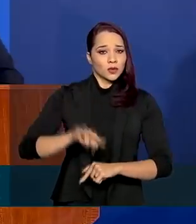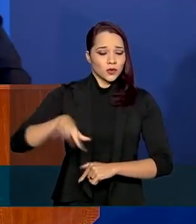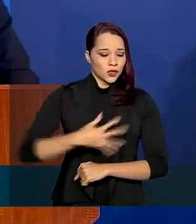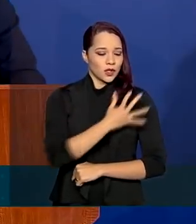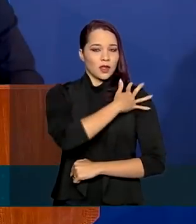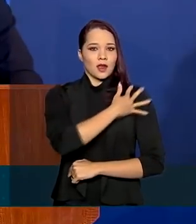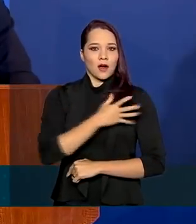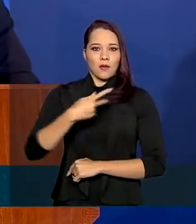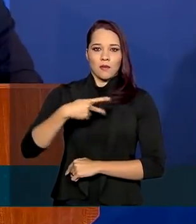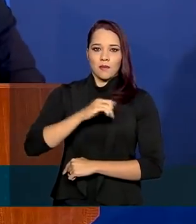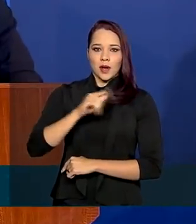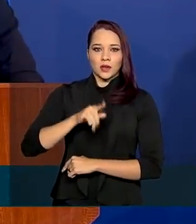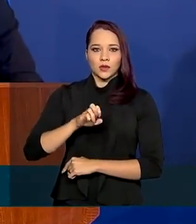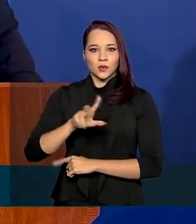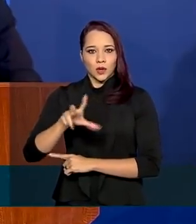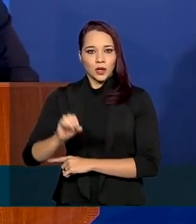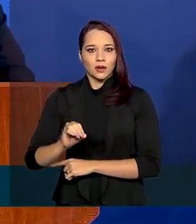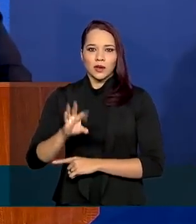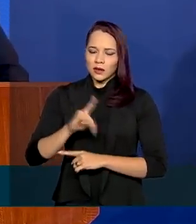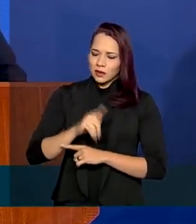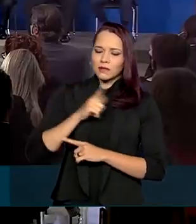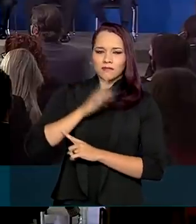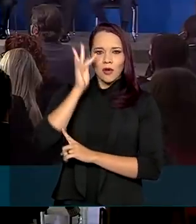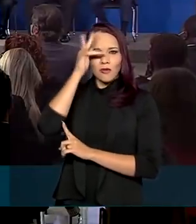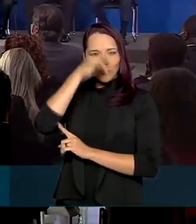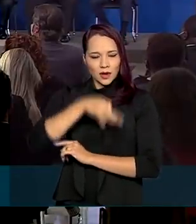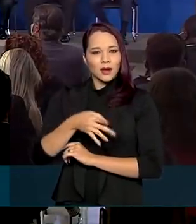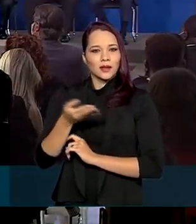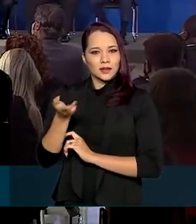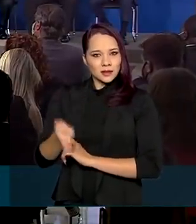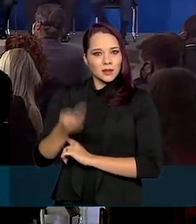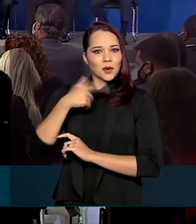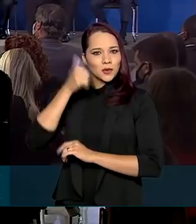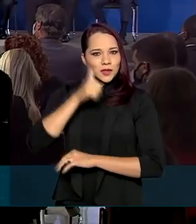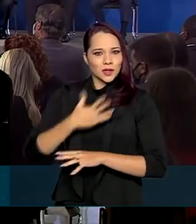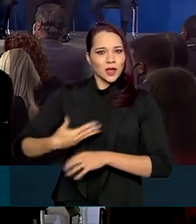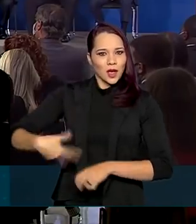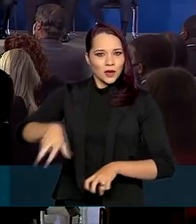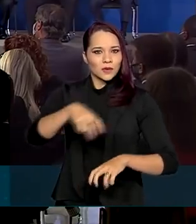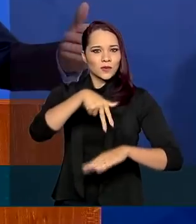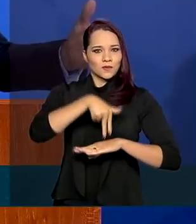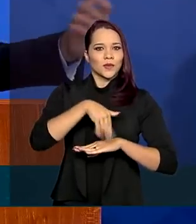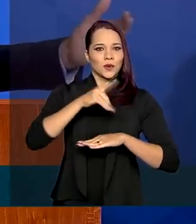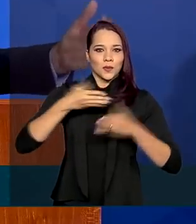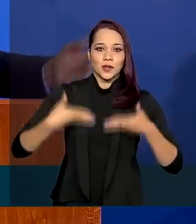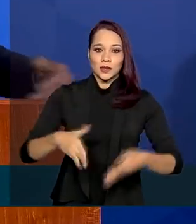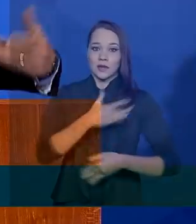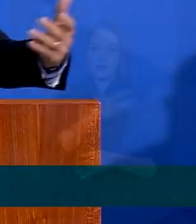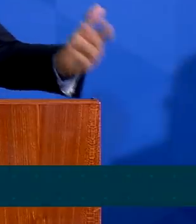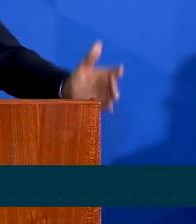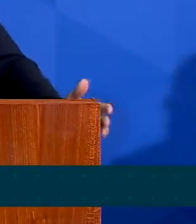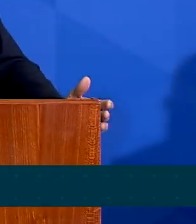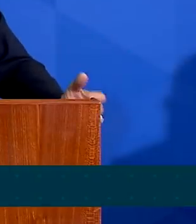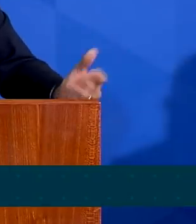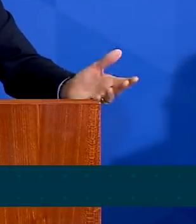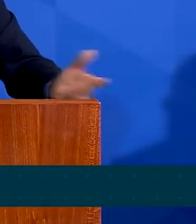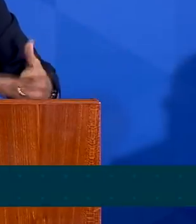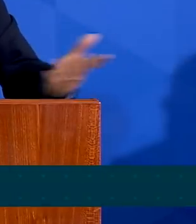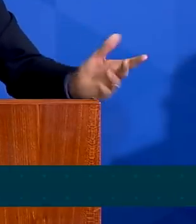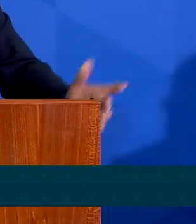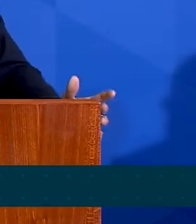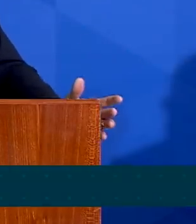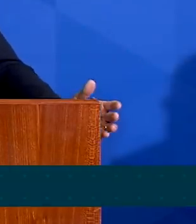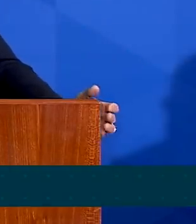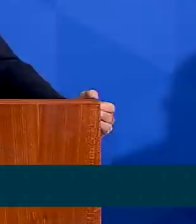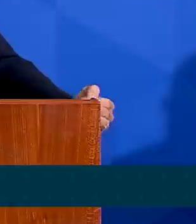Pazuello, que acabou conquistando a confiança necessária para assumir o Ministério da Saúde. Você realmente ganhou a simpatia e a